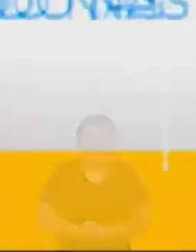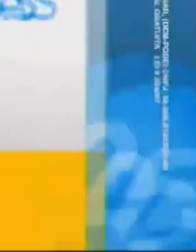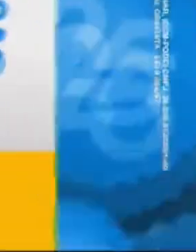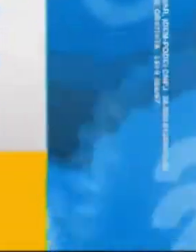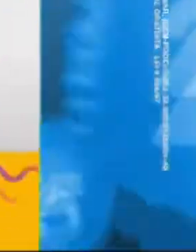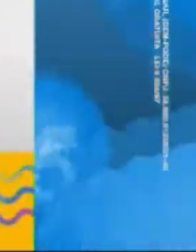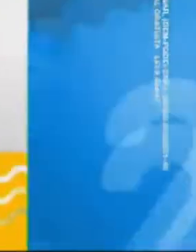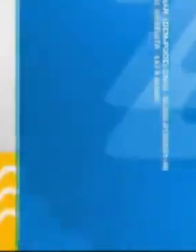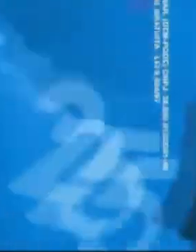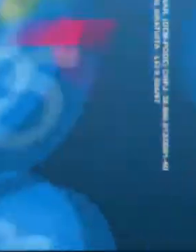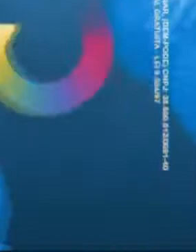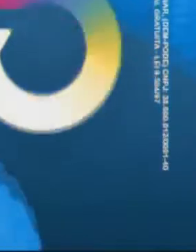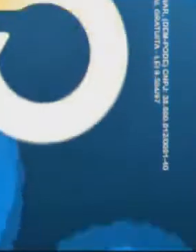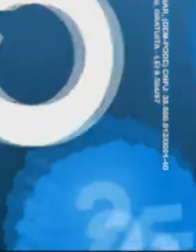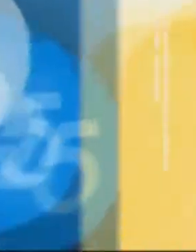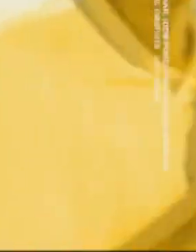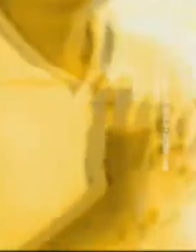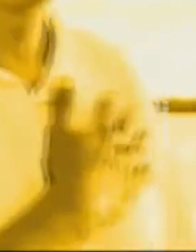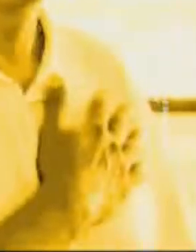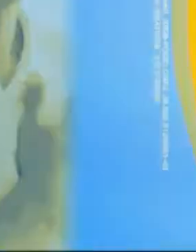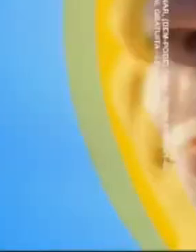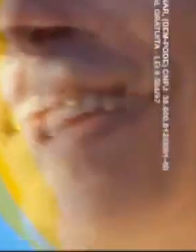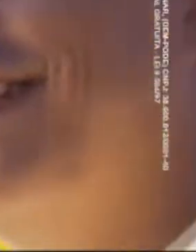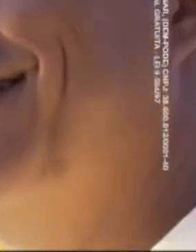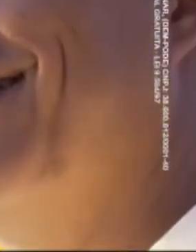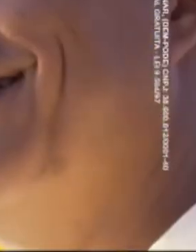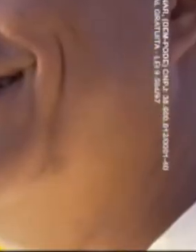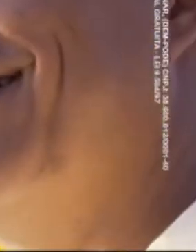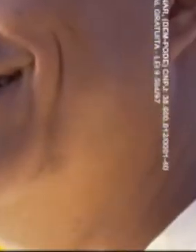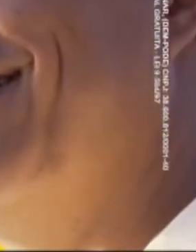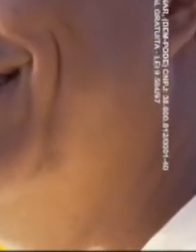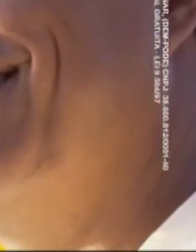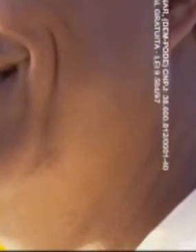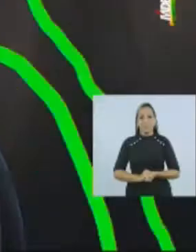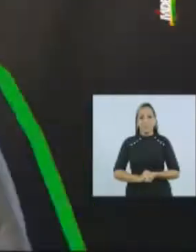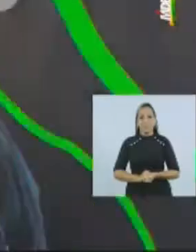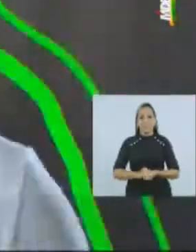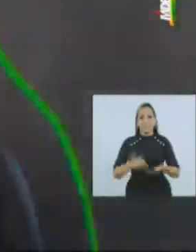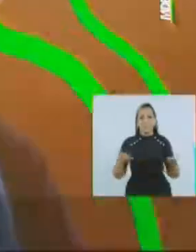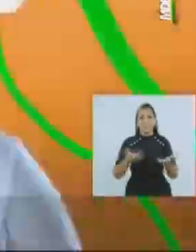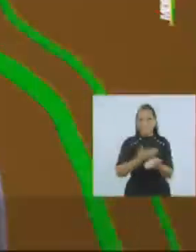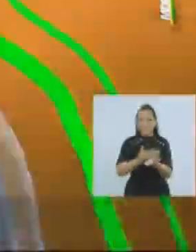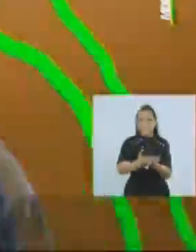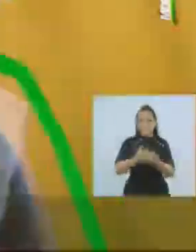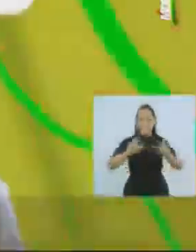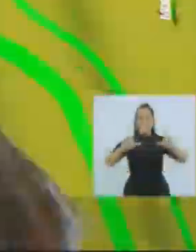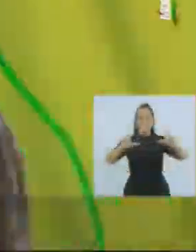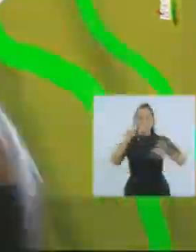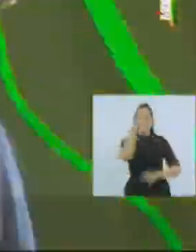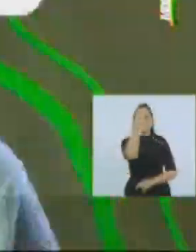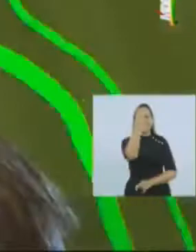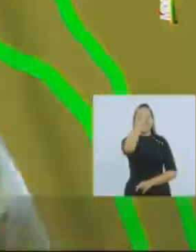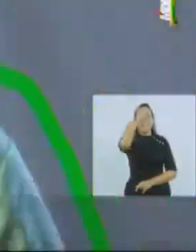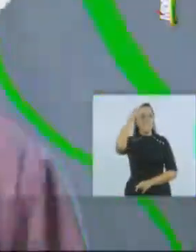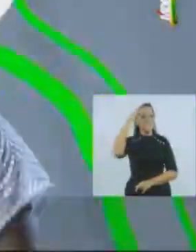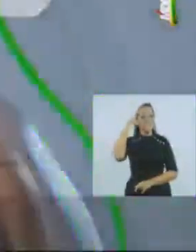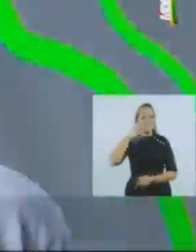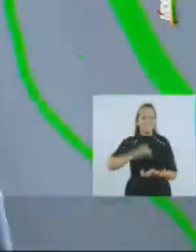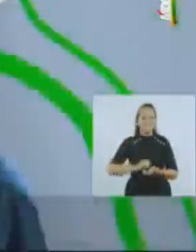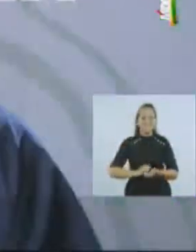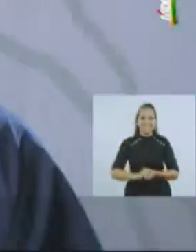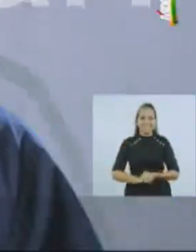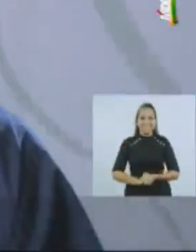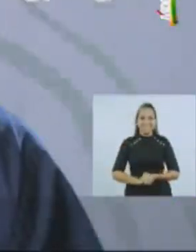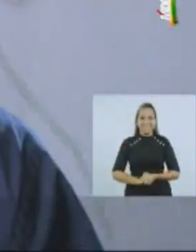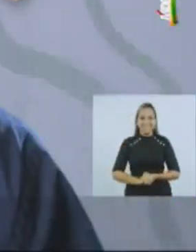Ligado nas pessoas. O Unir Prefeito. 25 é a Unir. Começa agora o programa Nilvan